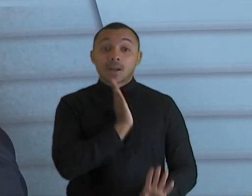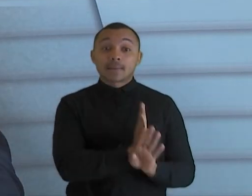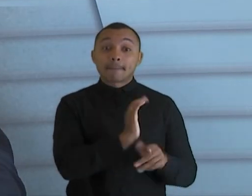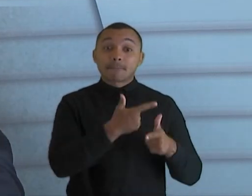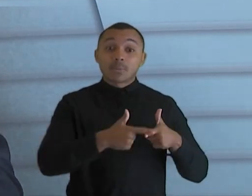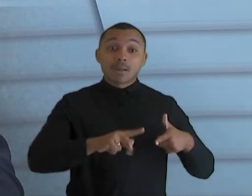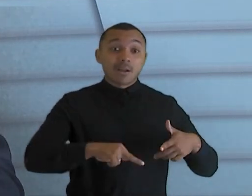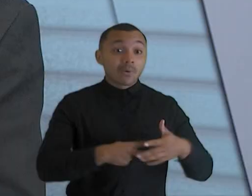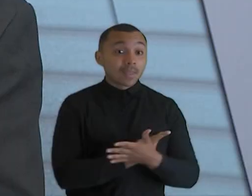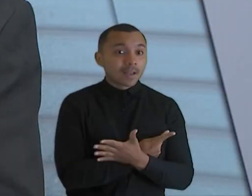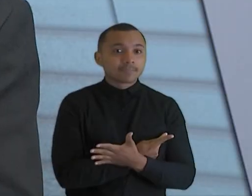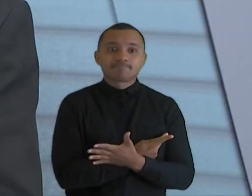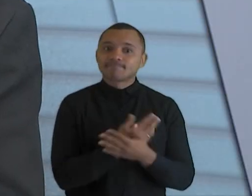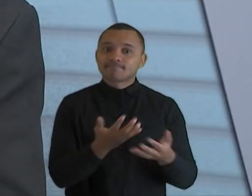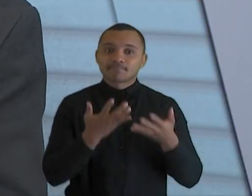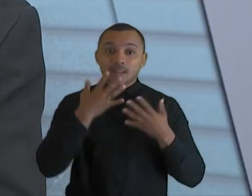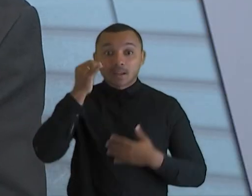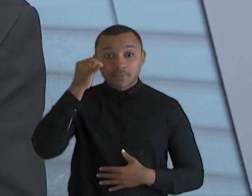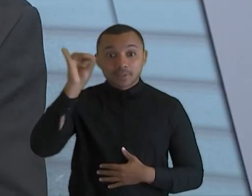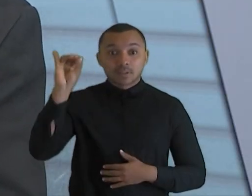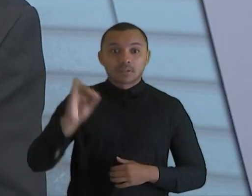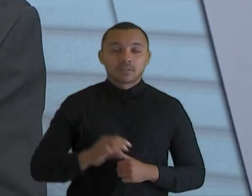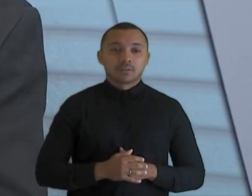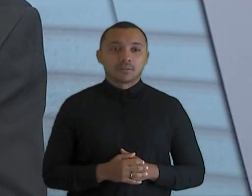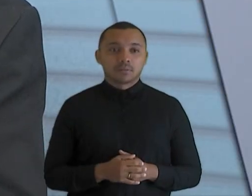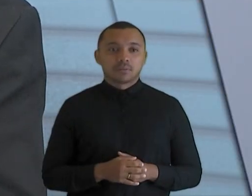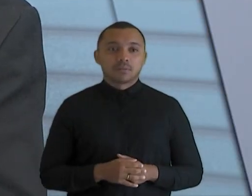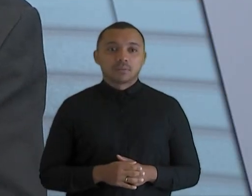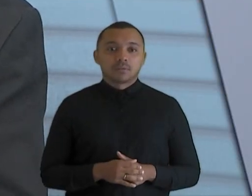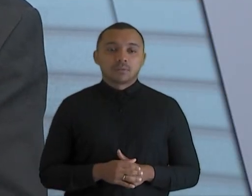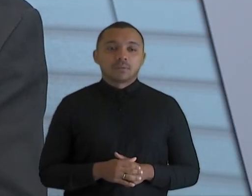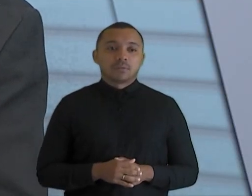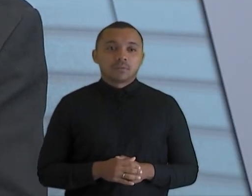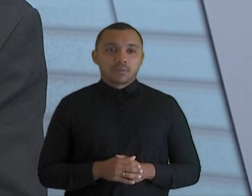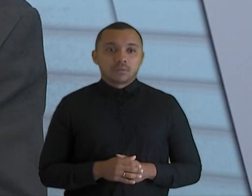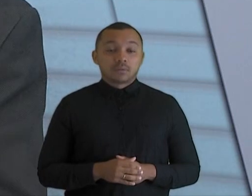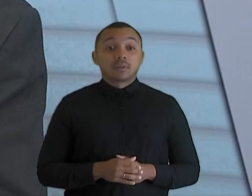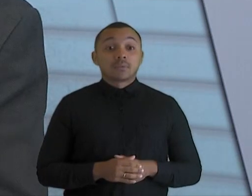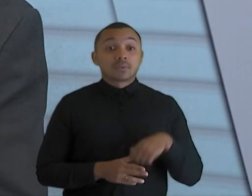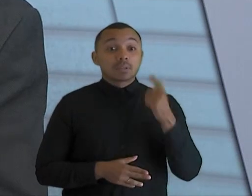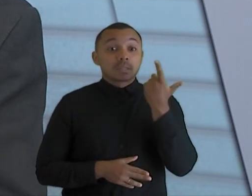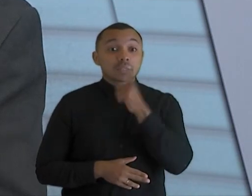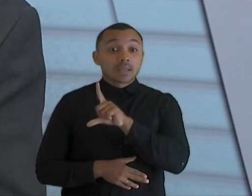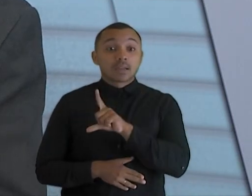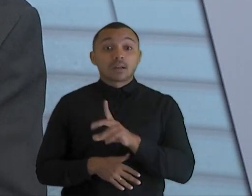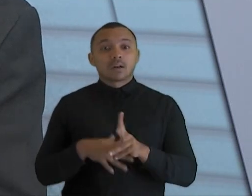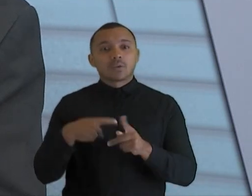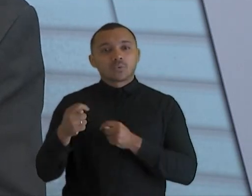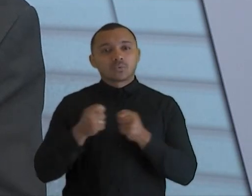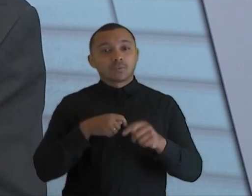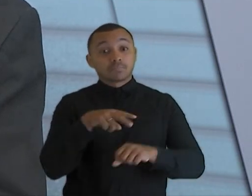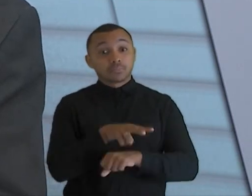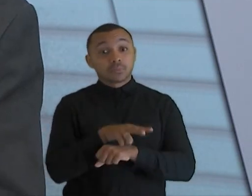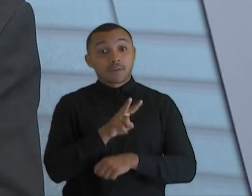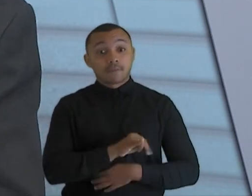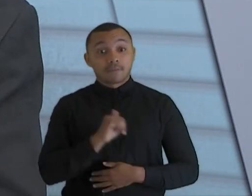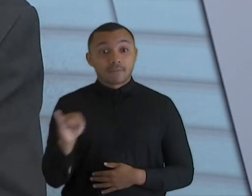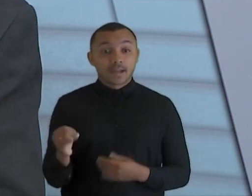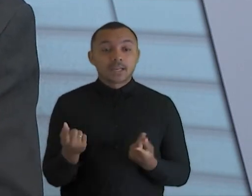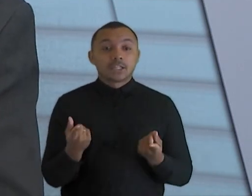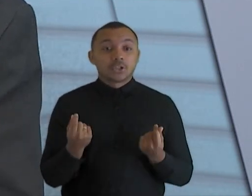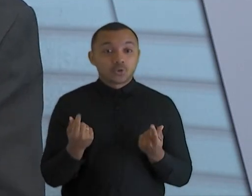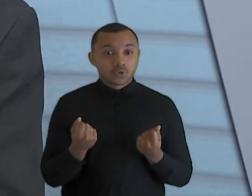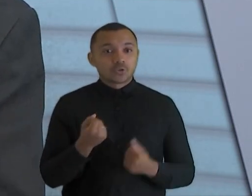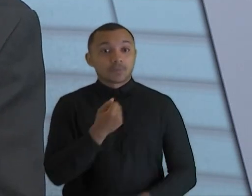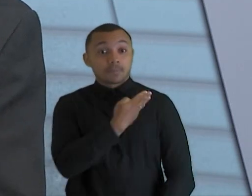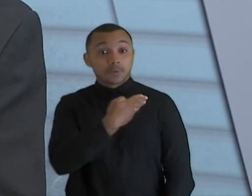na medida do possível. O senhor falou aí, o Tribunal de Contas, como o próprio nome diz, ele faz o controle de contas, ele faz a fiscalização do dinheiro público. Aí, de repente,